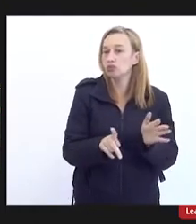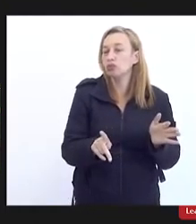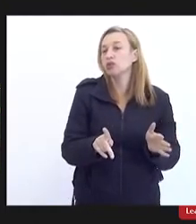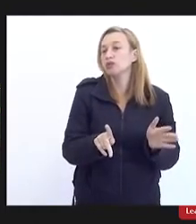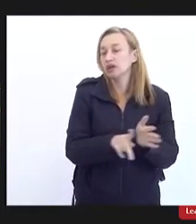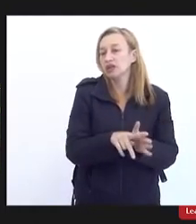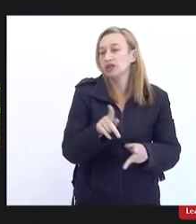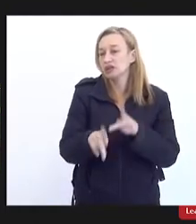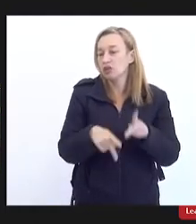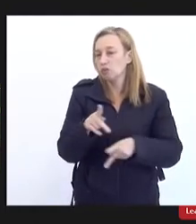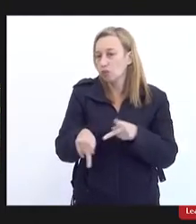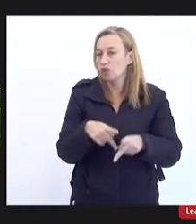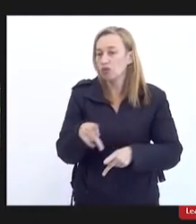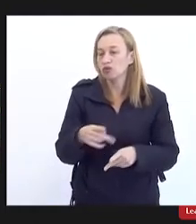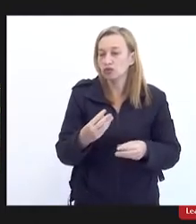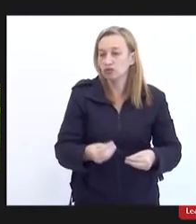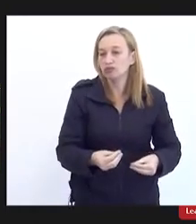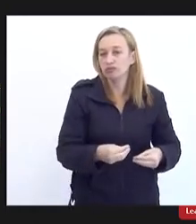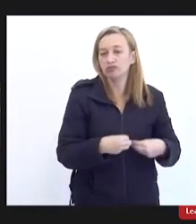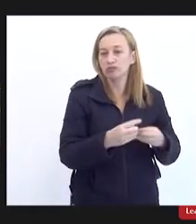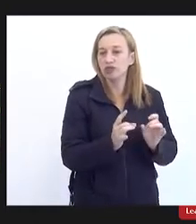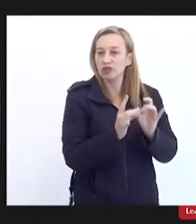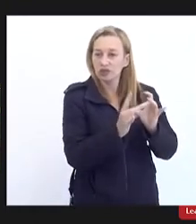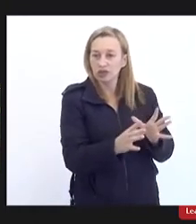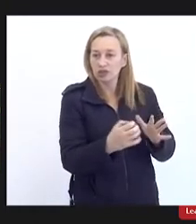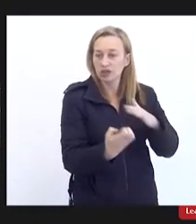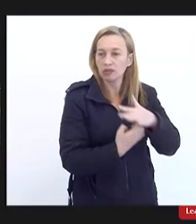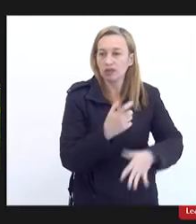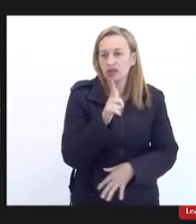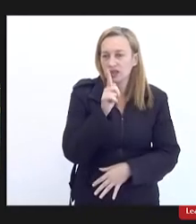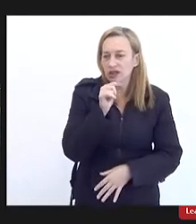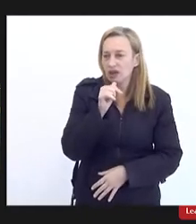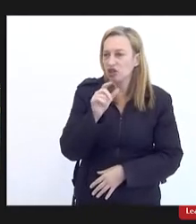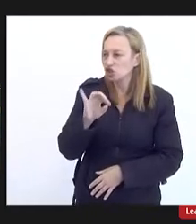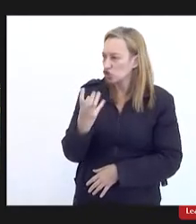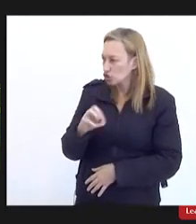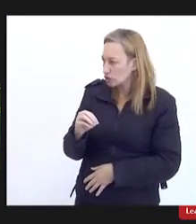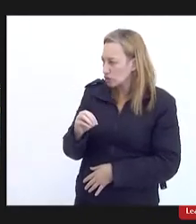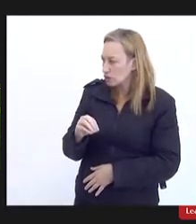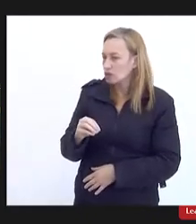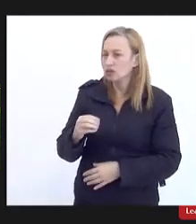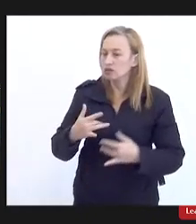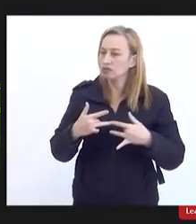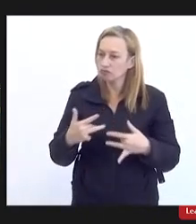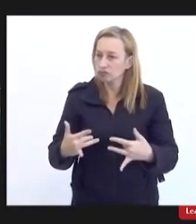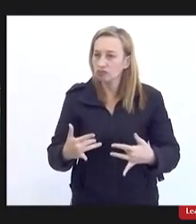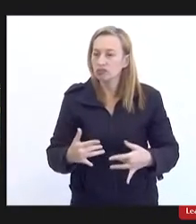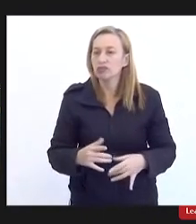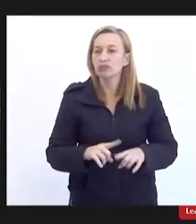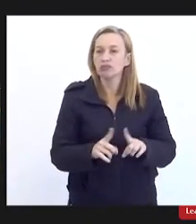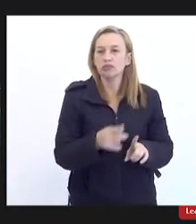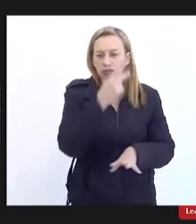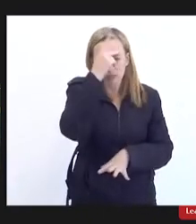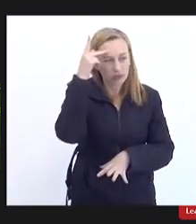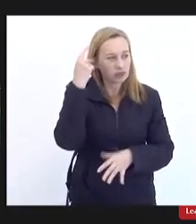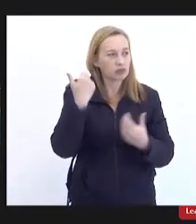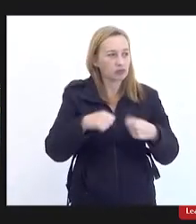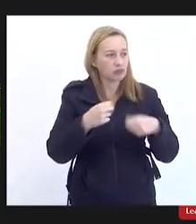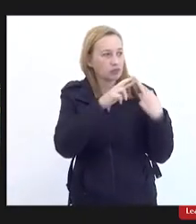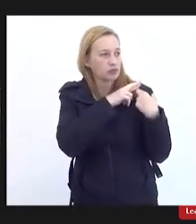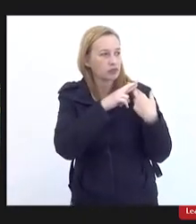Janeiro que é a entrega da CEDAI e aí só para o Chico para concluir o fato Chico tem minha solidariedade mas as pessoas que tinham que ser